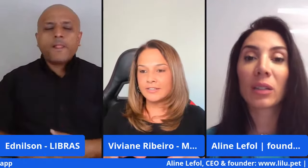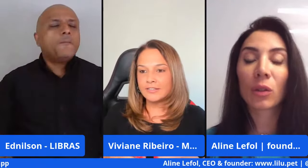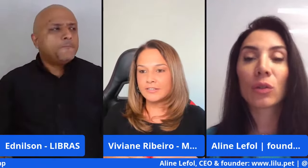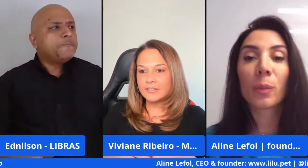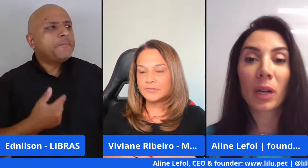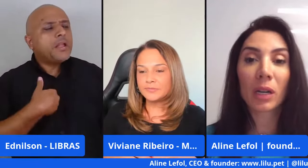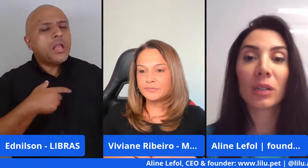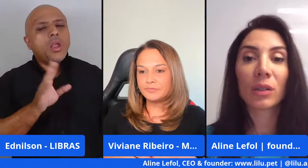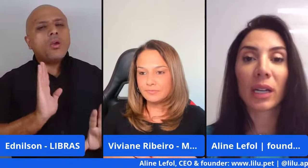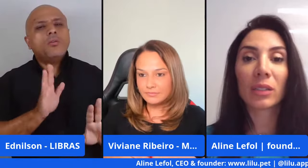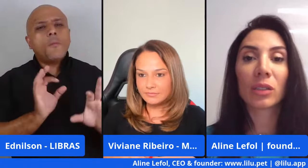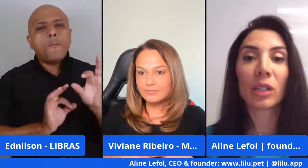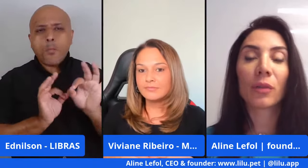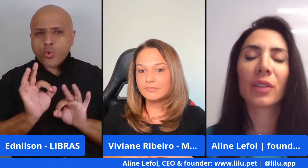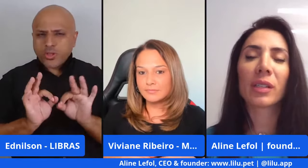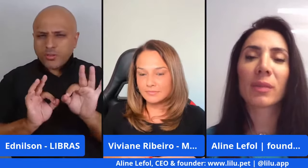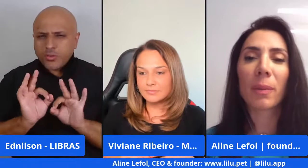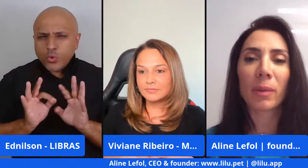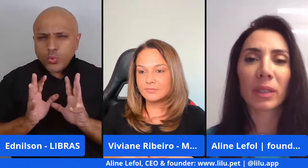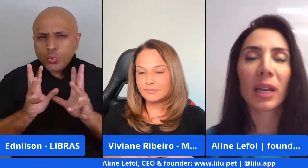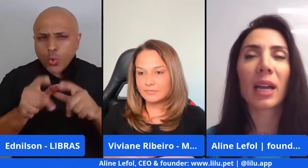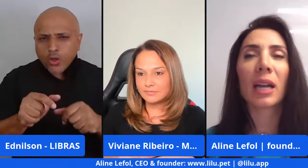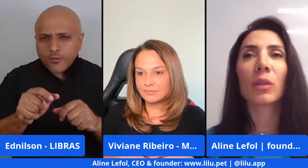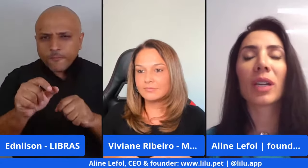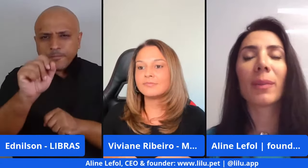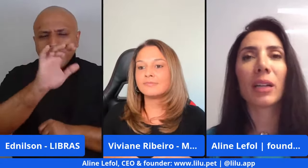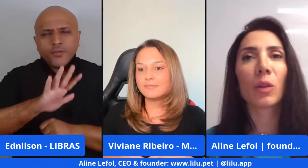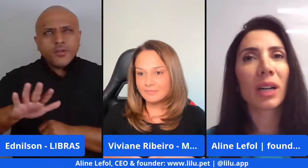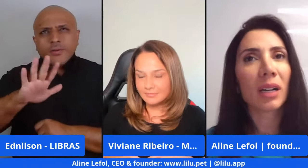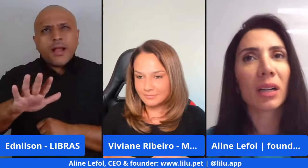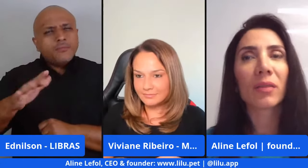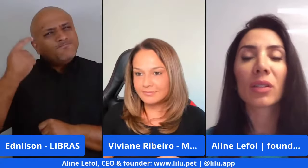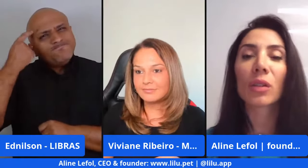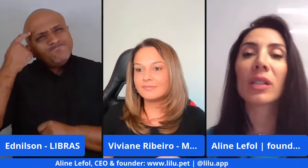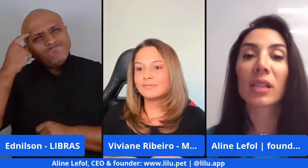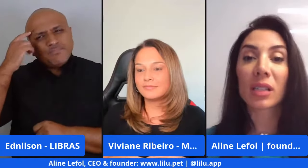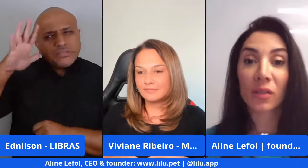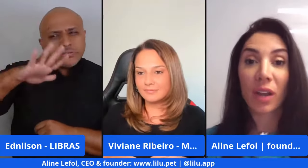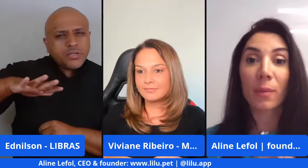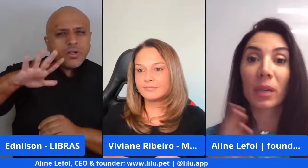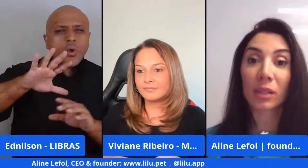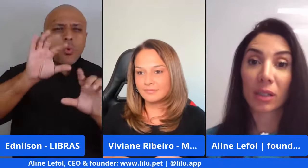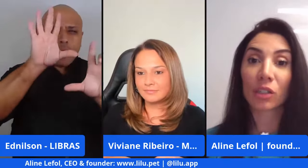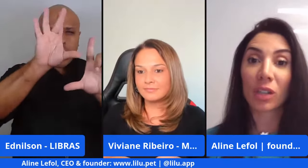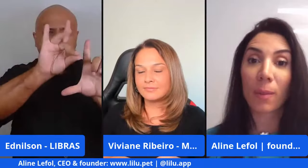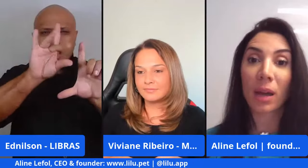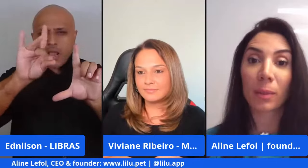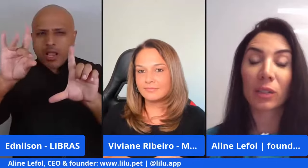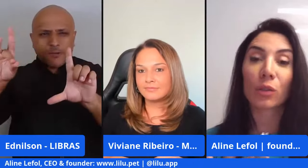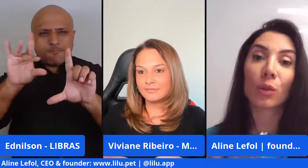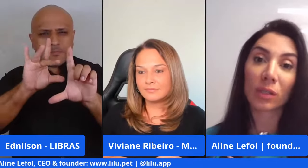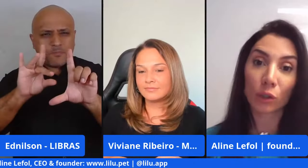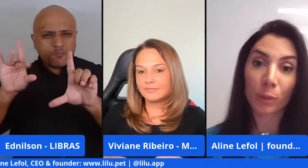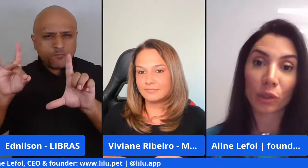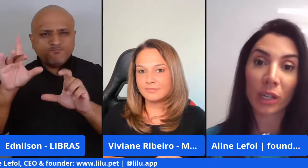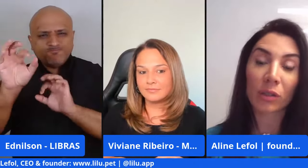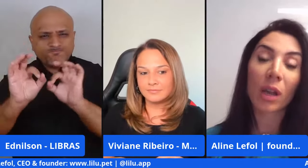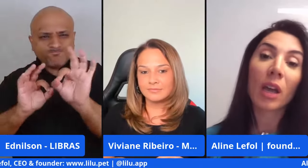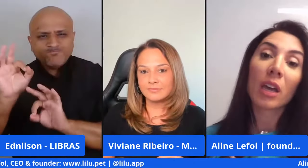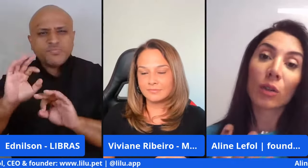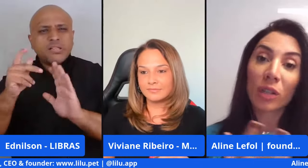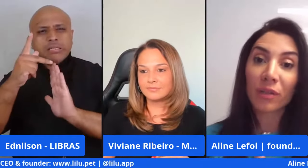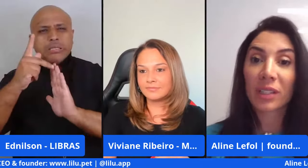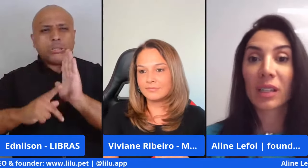montei todo o plano, né? Eu fiz mapa mental, eu trabalhei o Canvas, todas essas ferramentas que a gente trabalha para a estruturação de